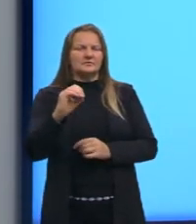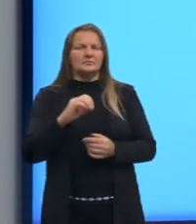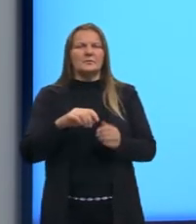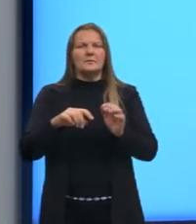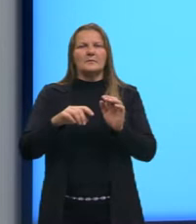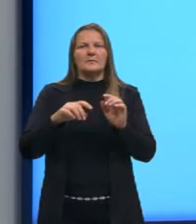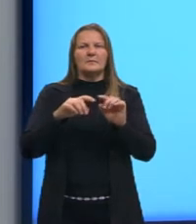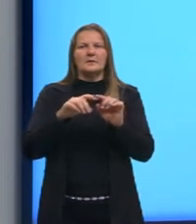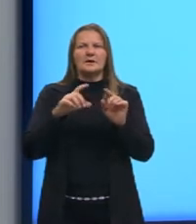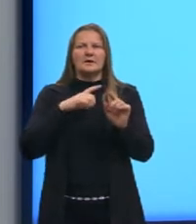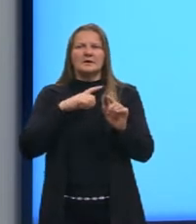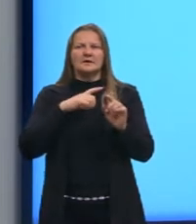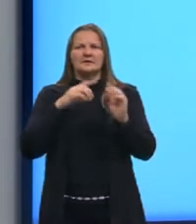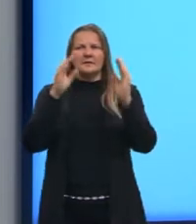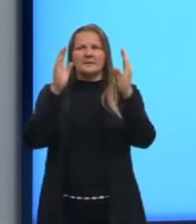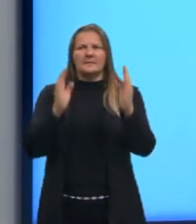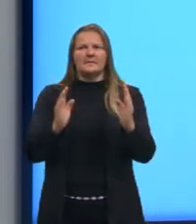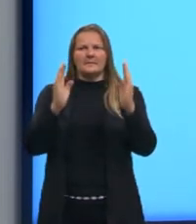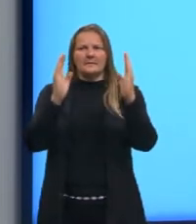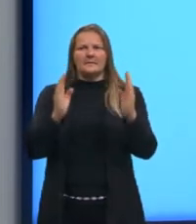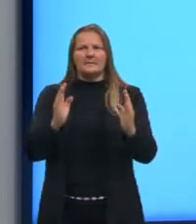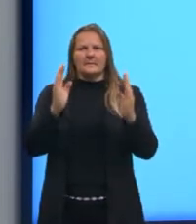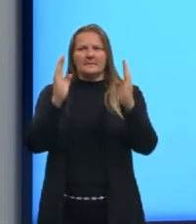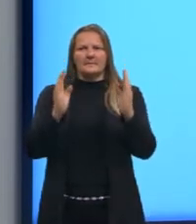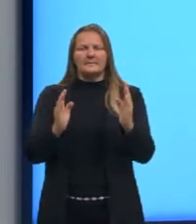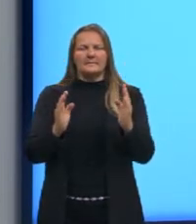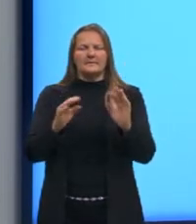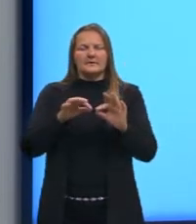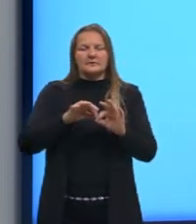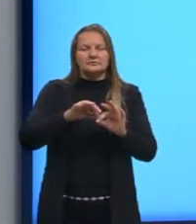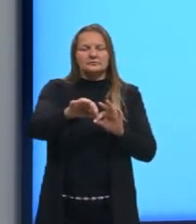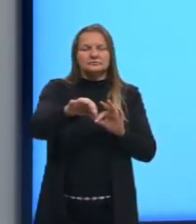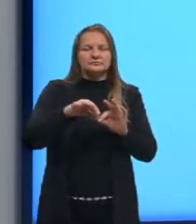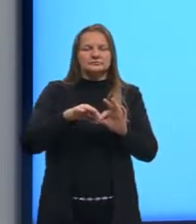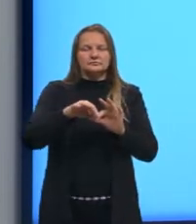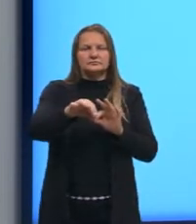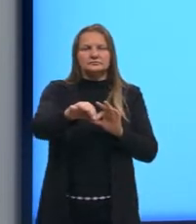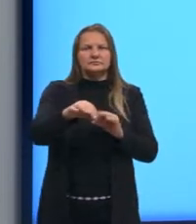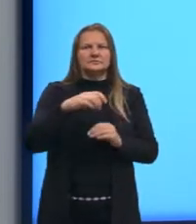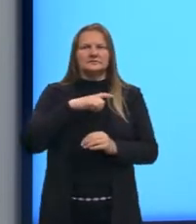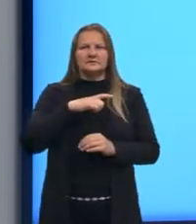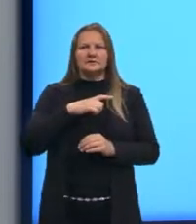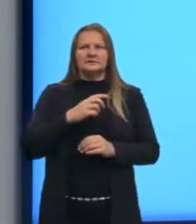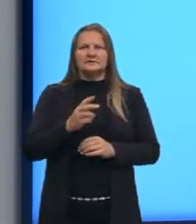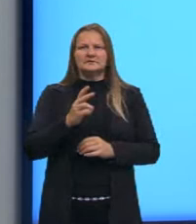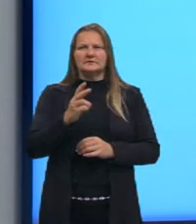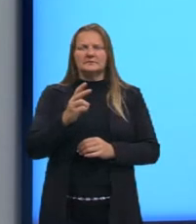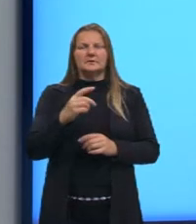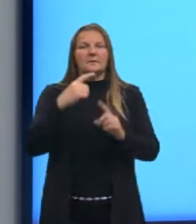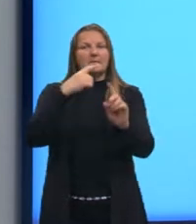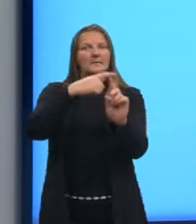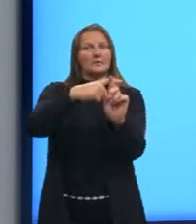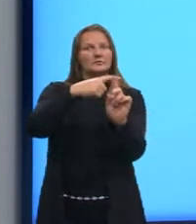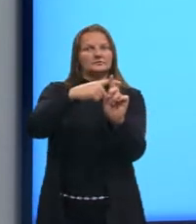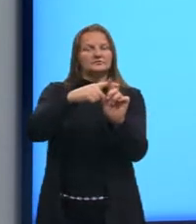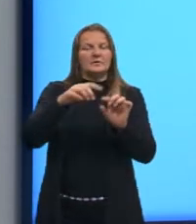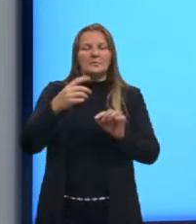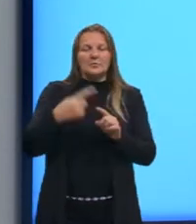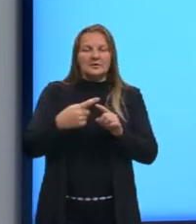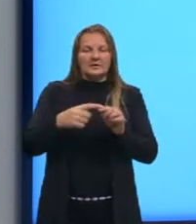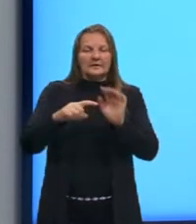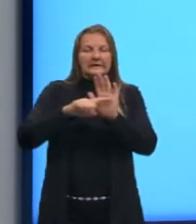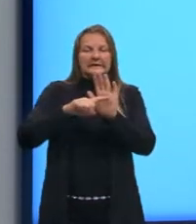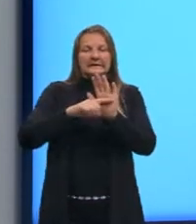módulo. Então, quando a gente fala de distância, o resultado, nós sempre teremos um valor positivo, positivo, porque não